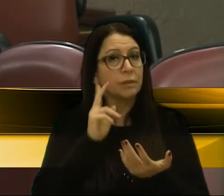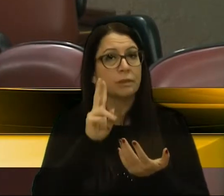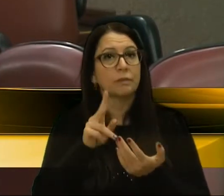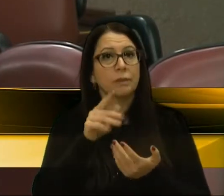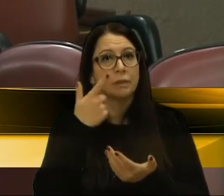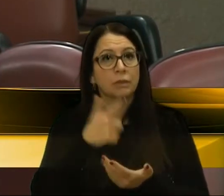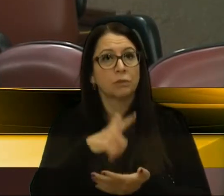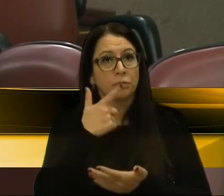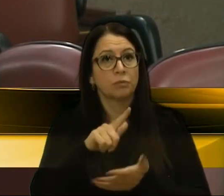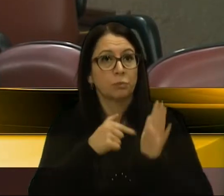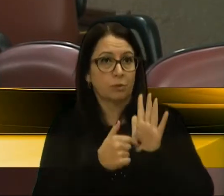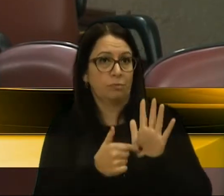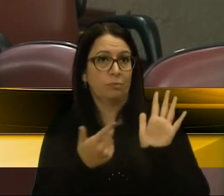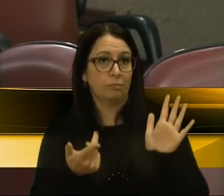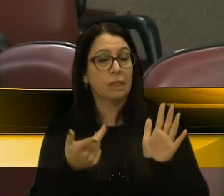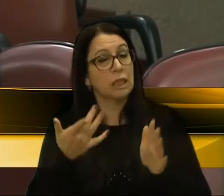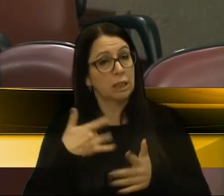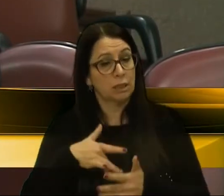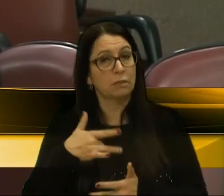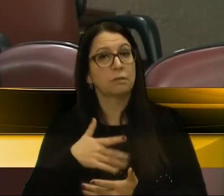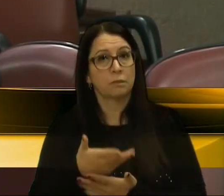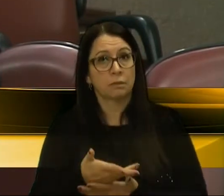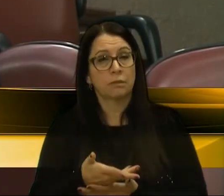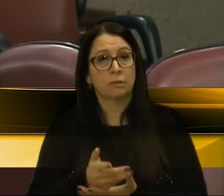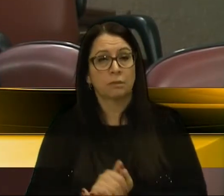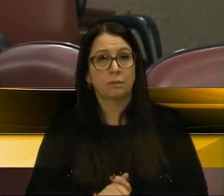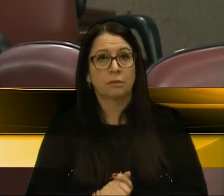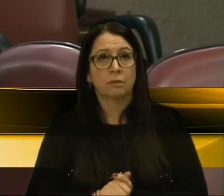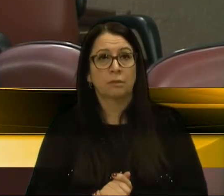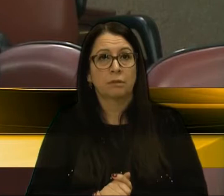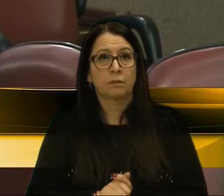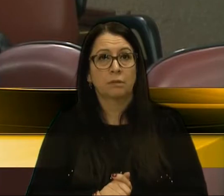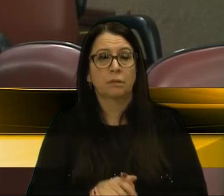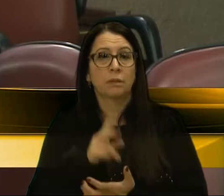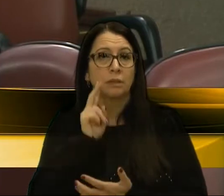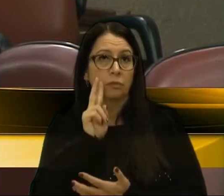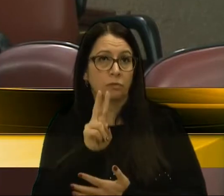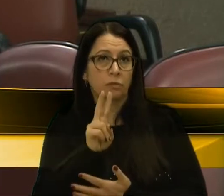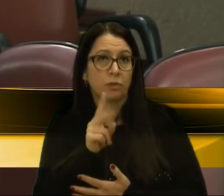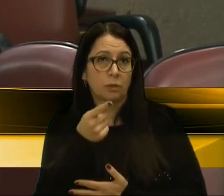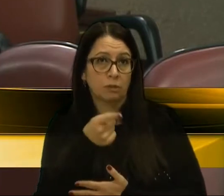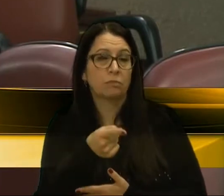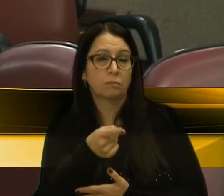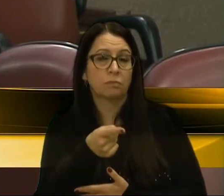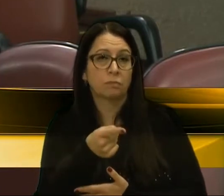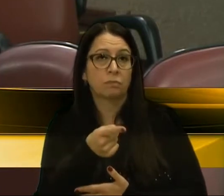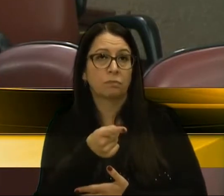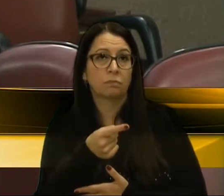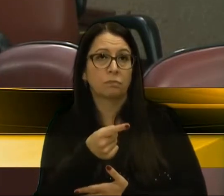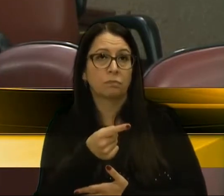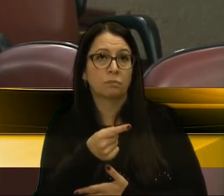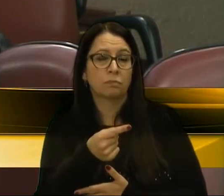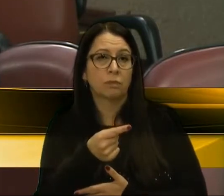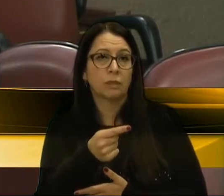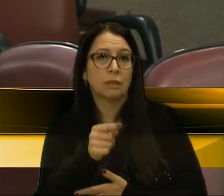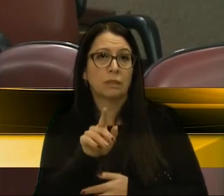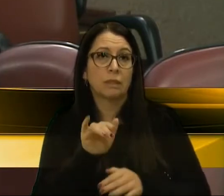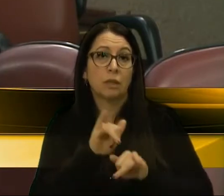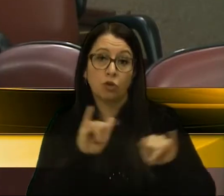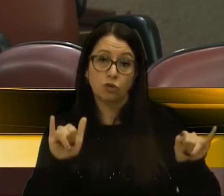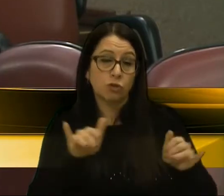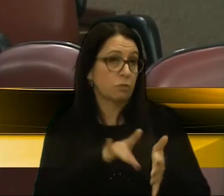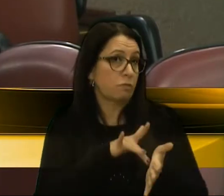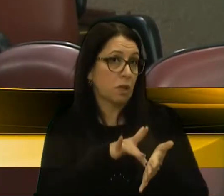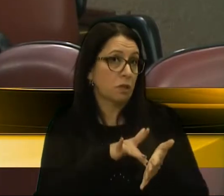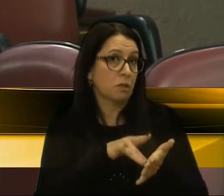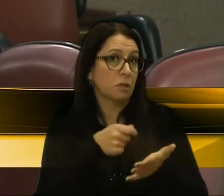repetição, né. E aí, lamentavelmente, quem está patrocinando esse fake, né, está